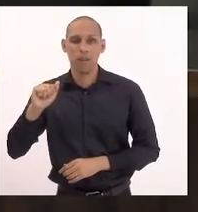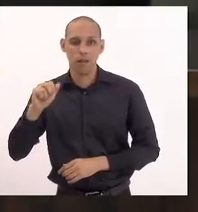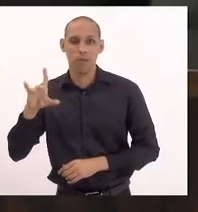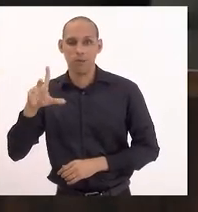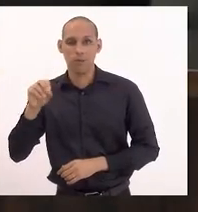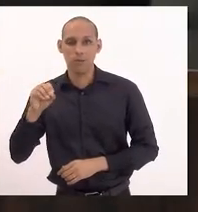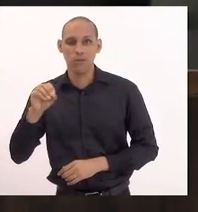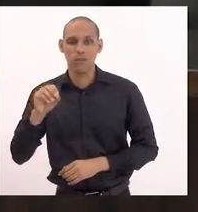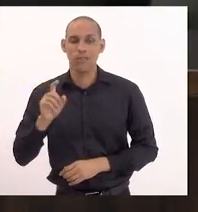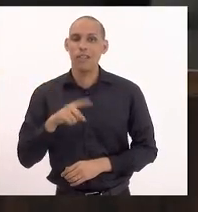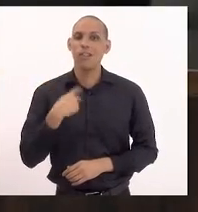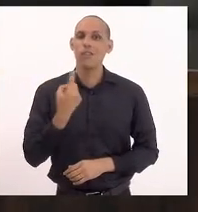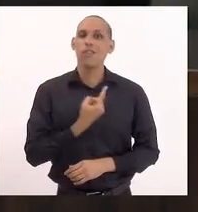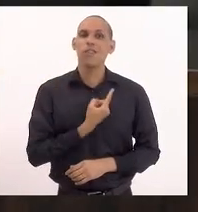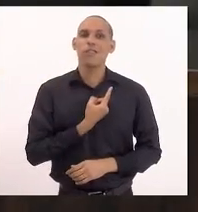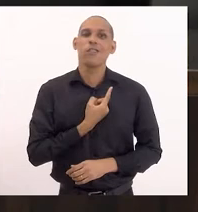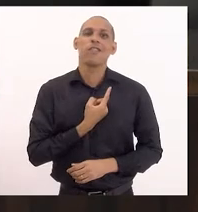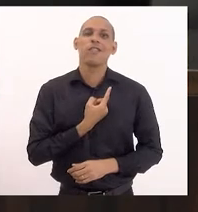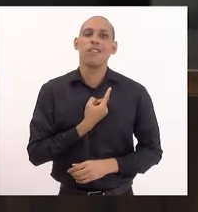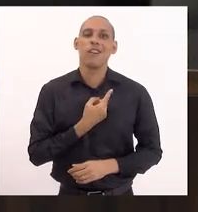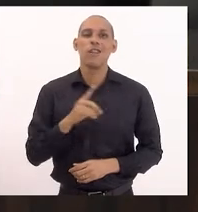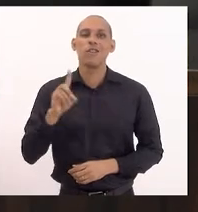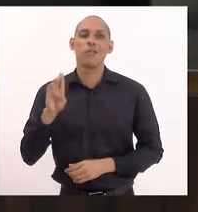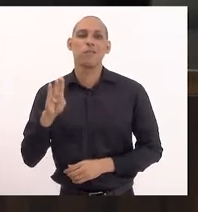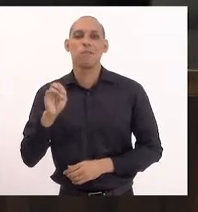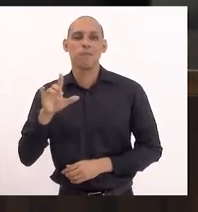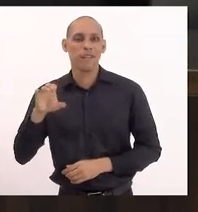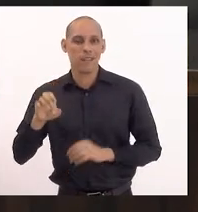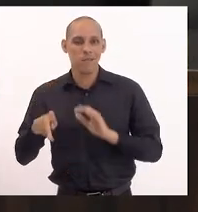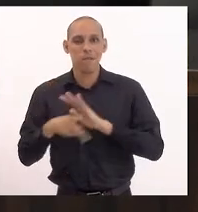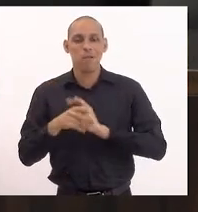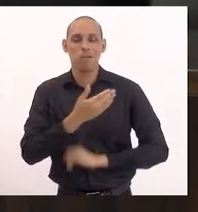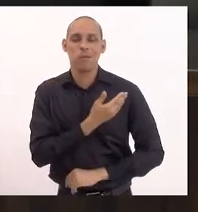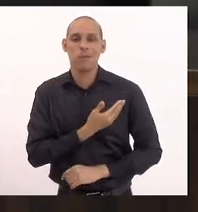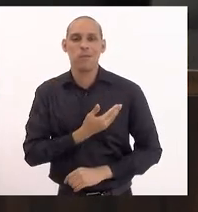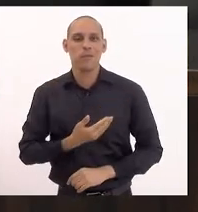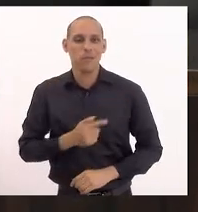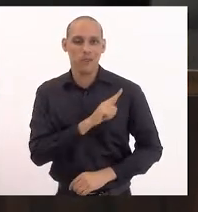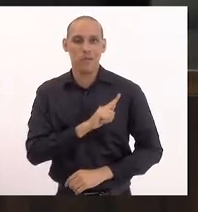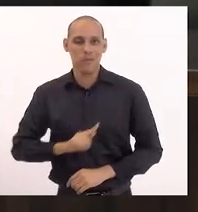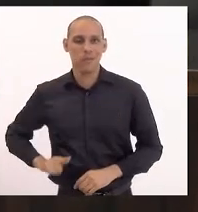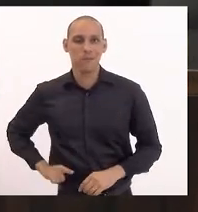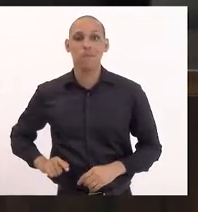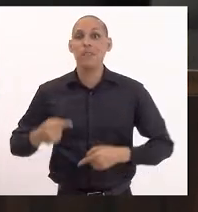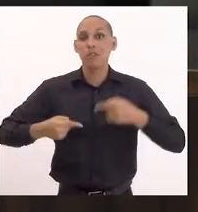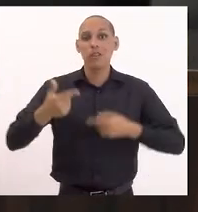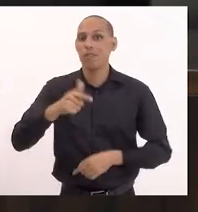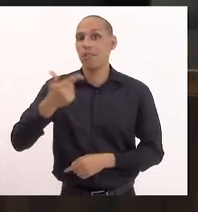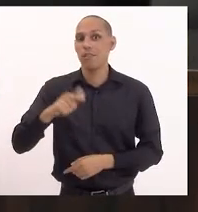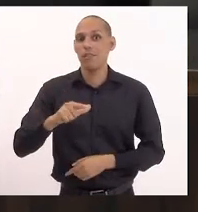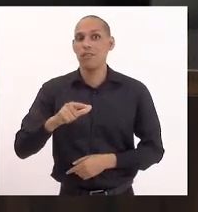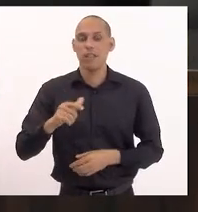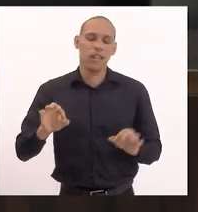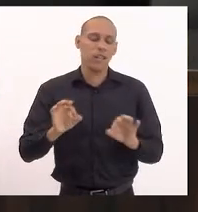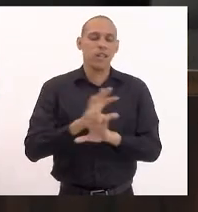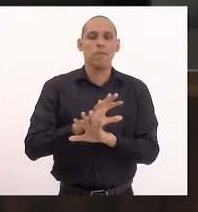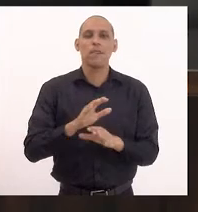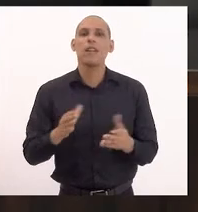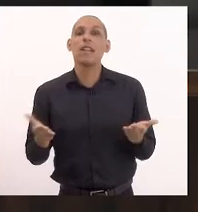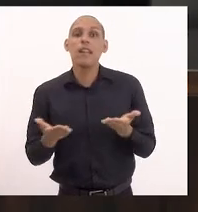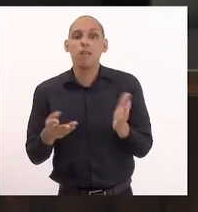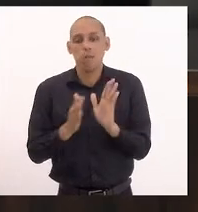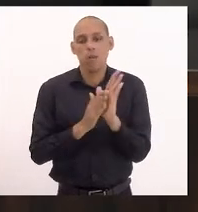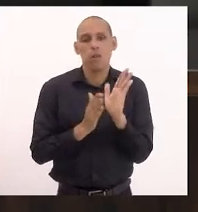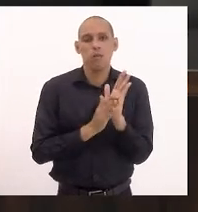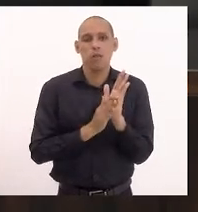É o nosso dublê de governador. Não havendo o eu queria discutir, encerrada a discussão. O presidente proposta recebeu oito